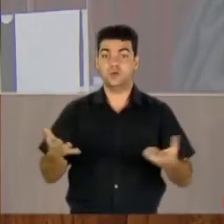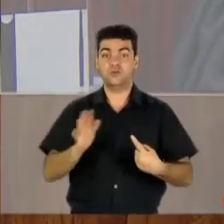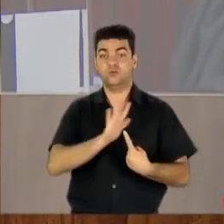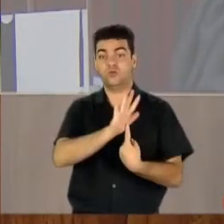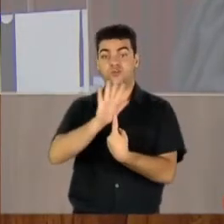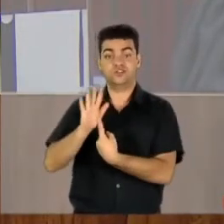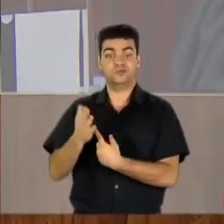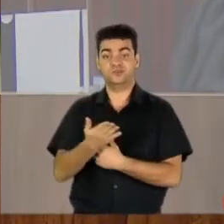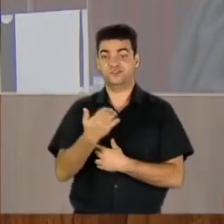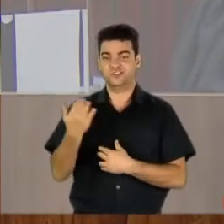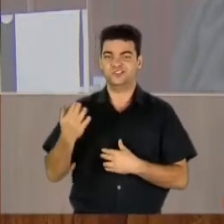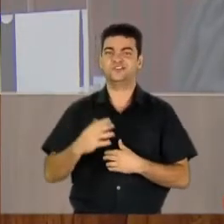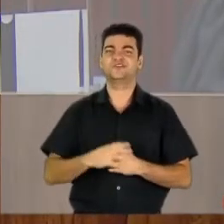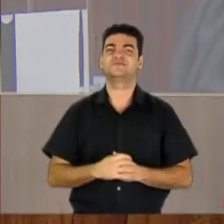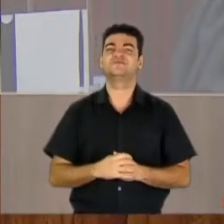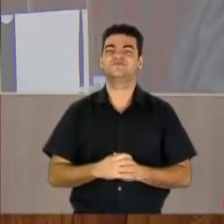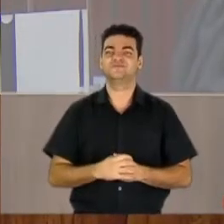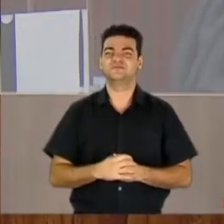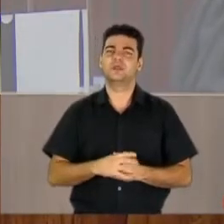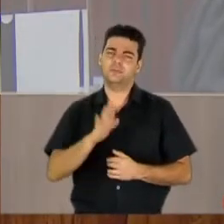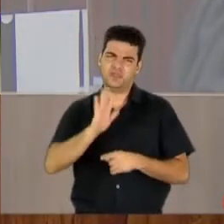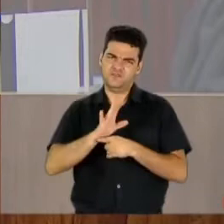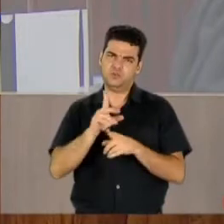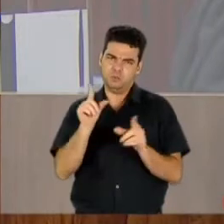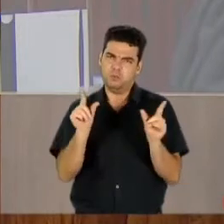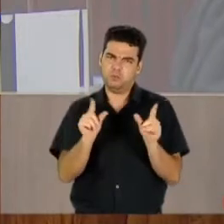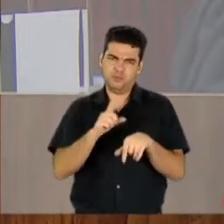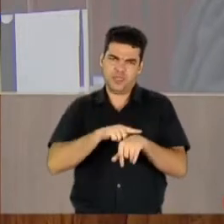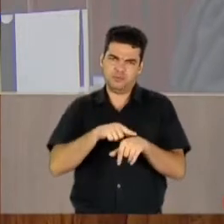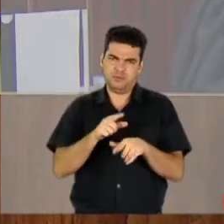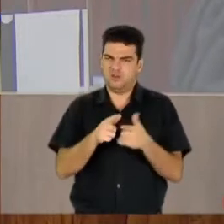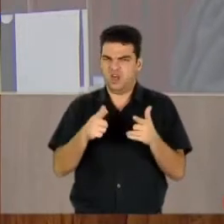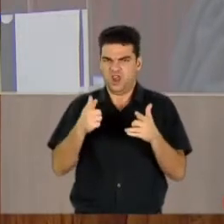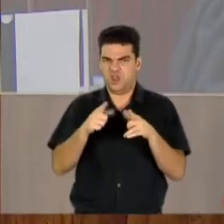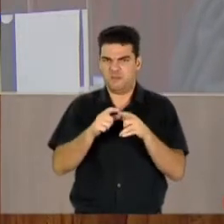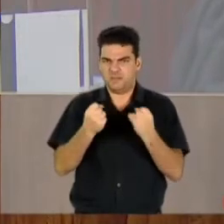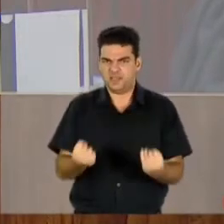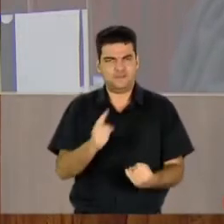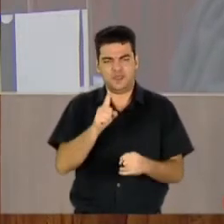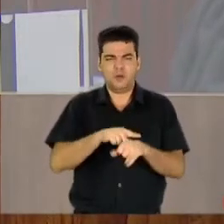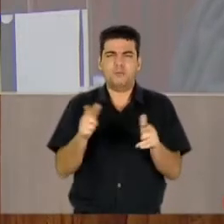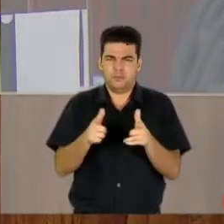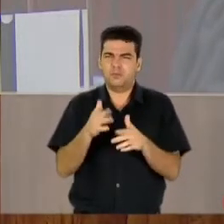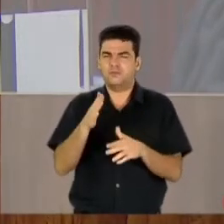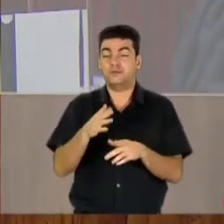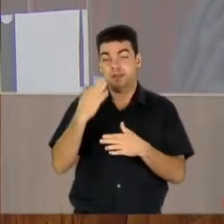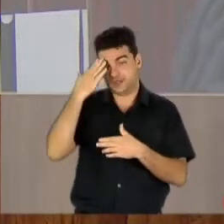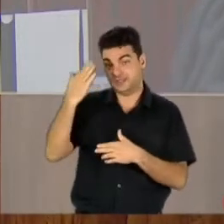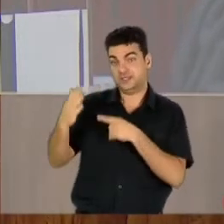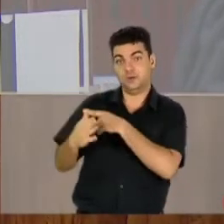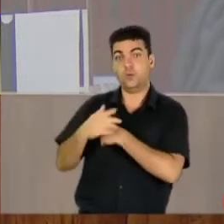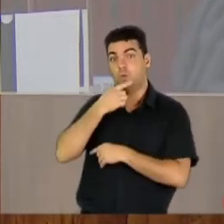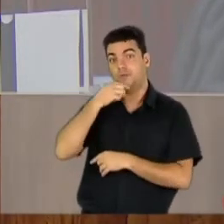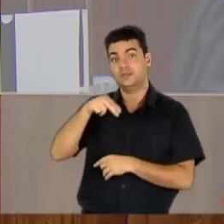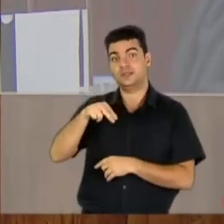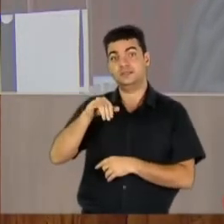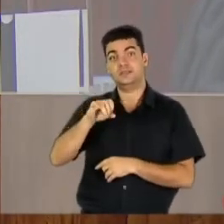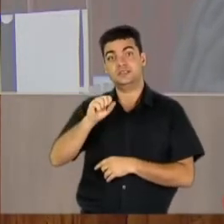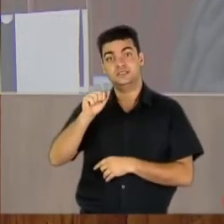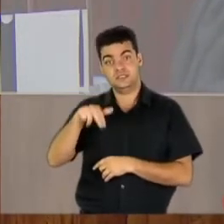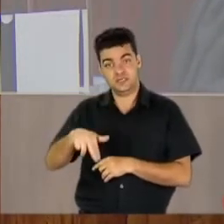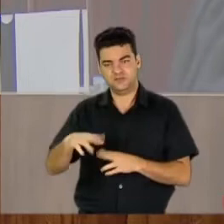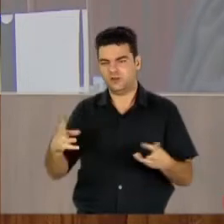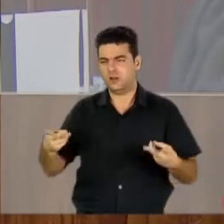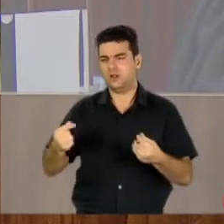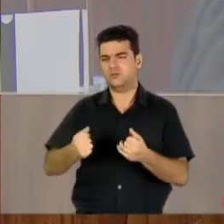filmes bem curtos, e eu queria agradecer nominalmente, não apenas a Unizam Guanais,